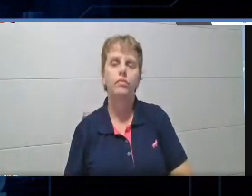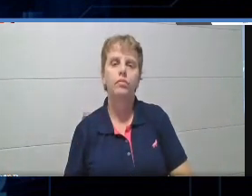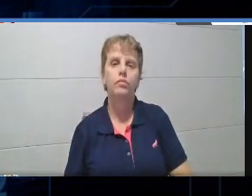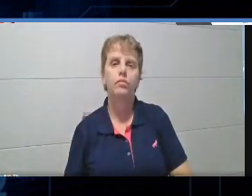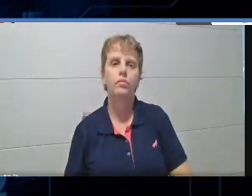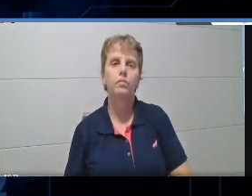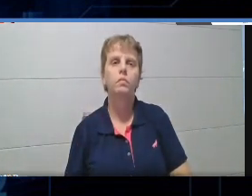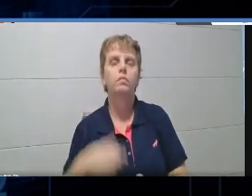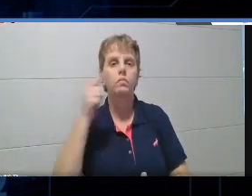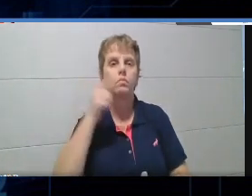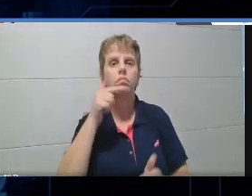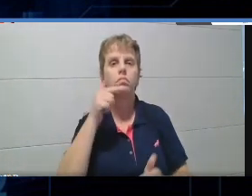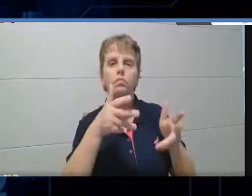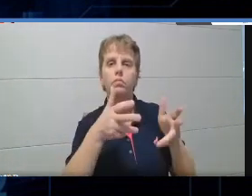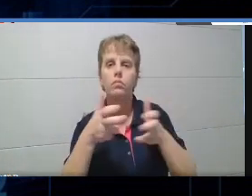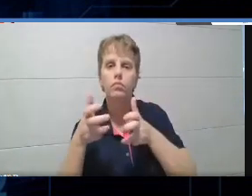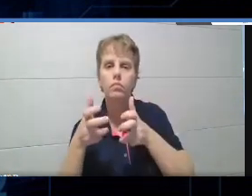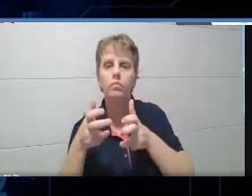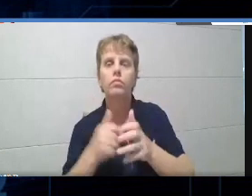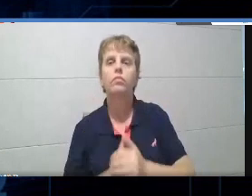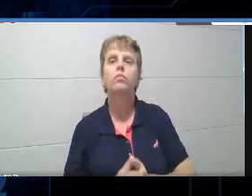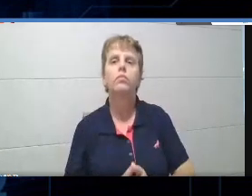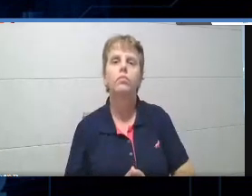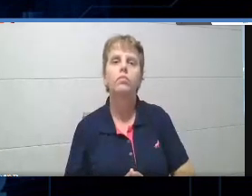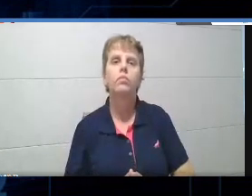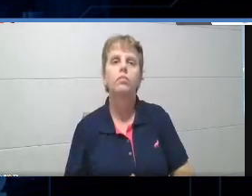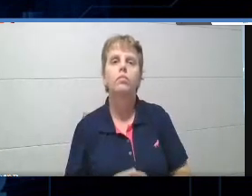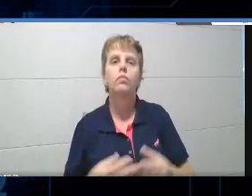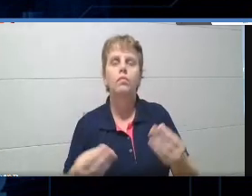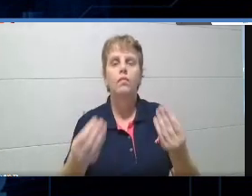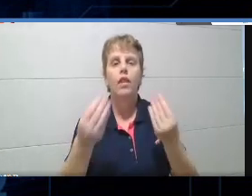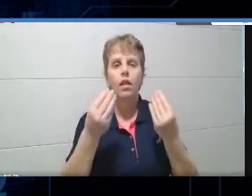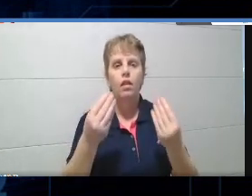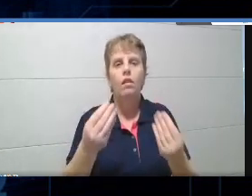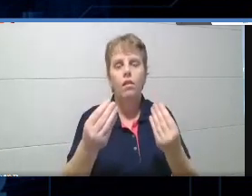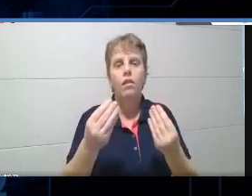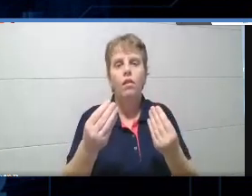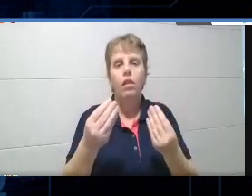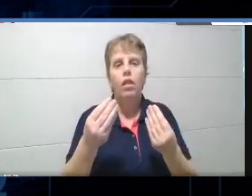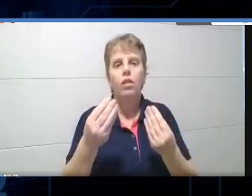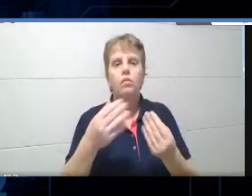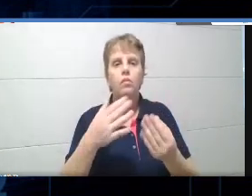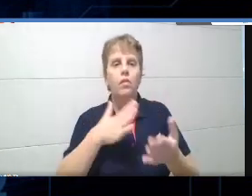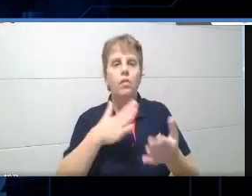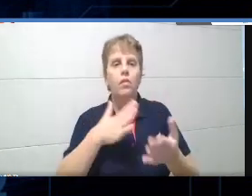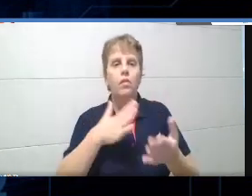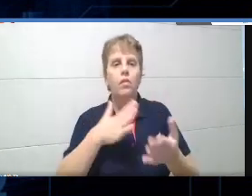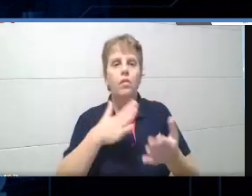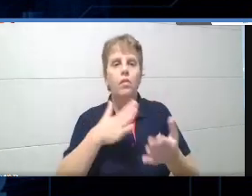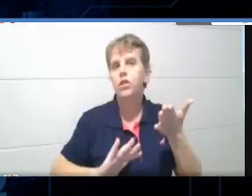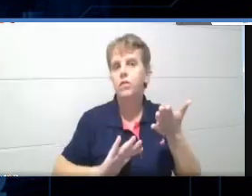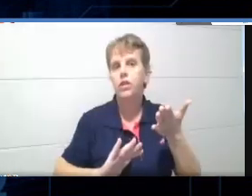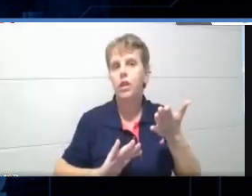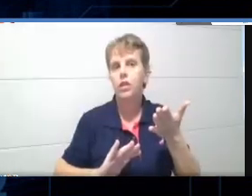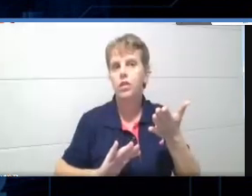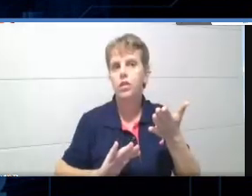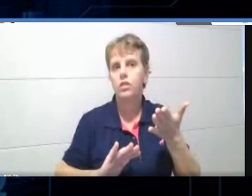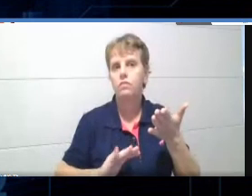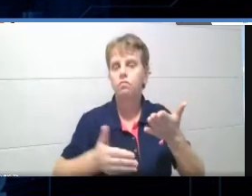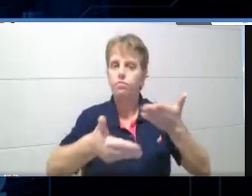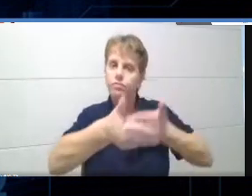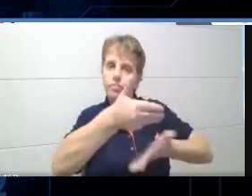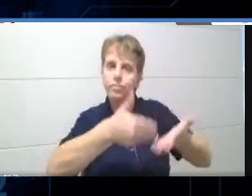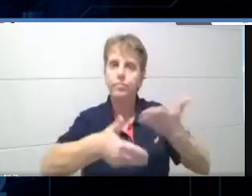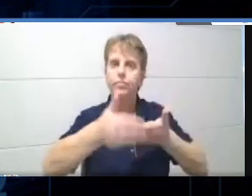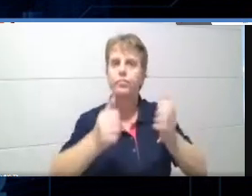Então, percebam como que, como o meu, a minha atividade colaborativa, todo mundo sabe o que é atividade colaborativa?